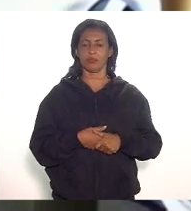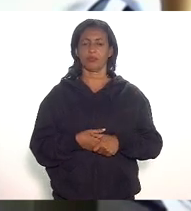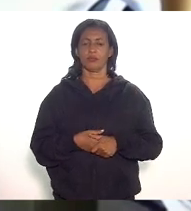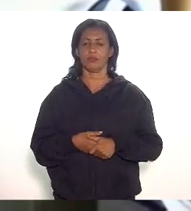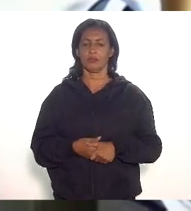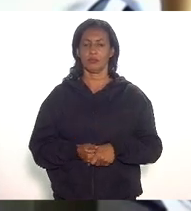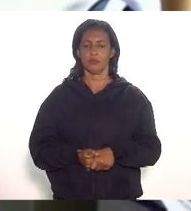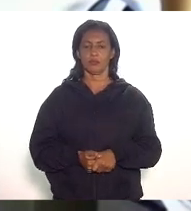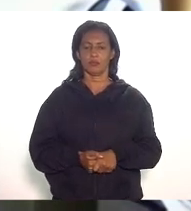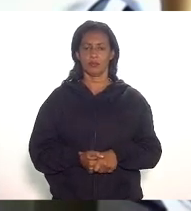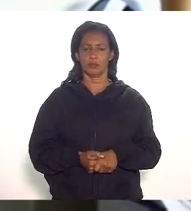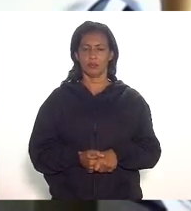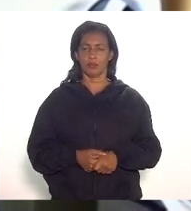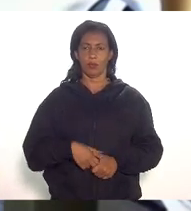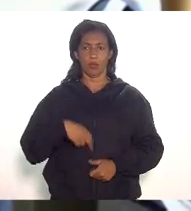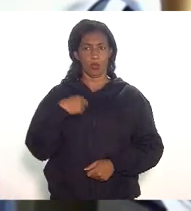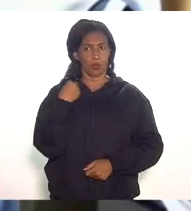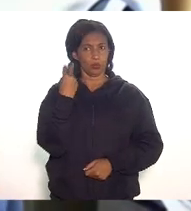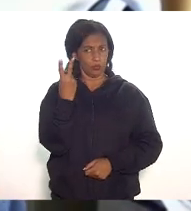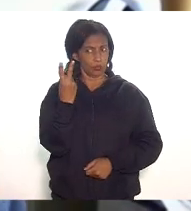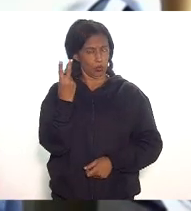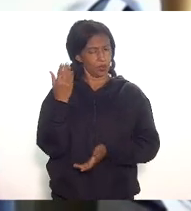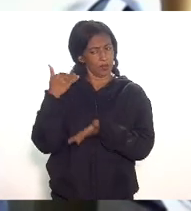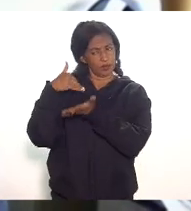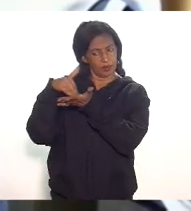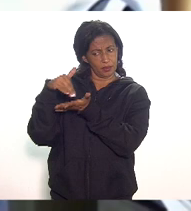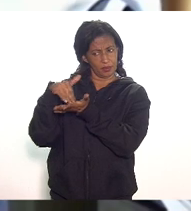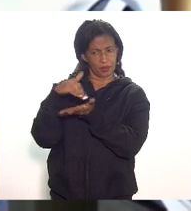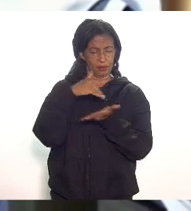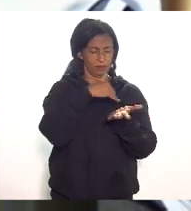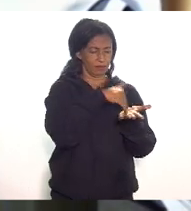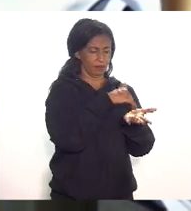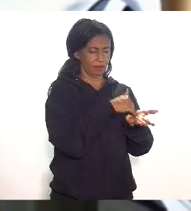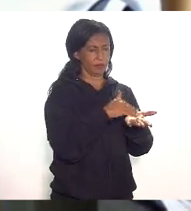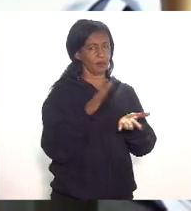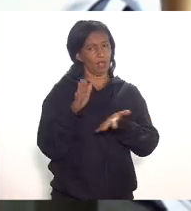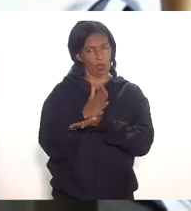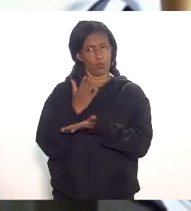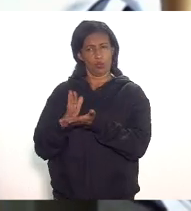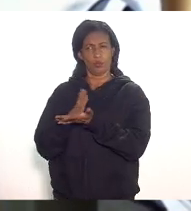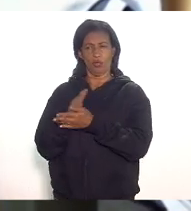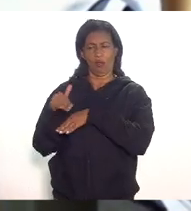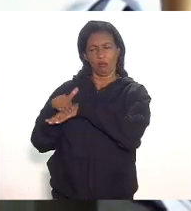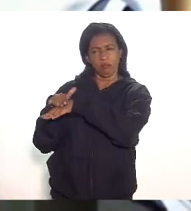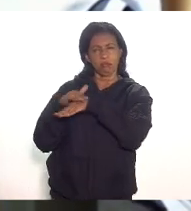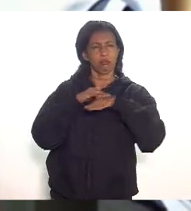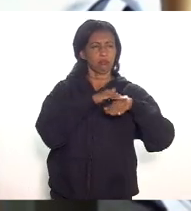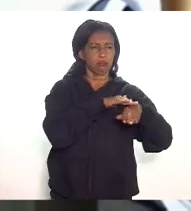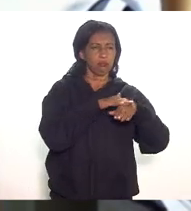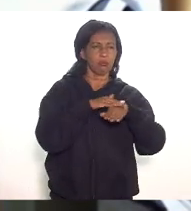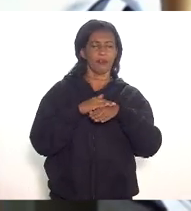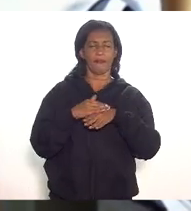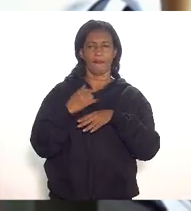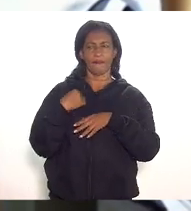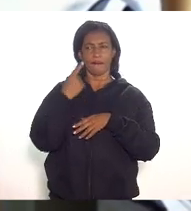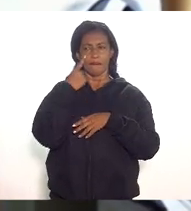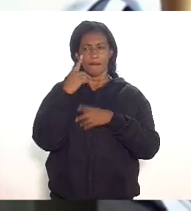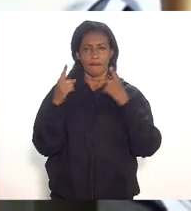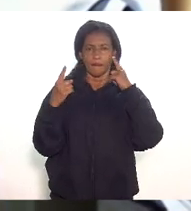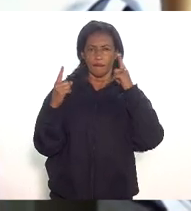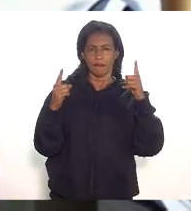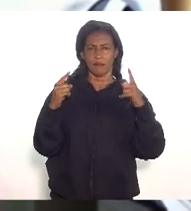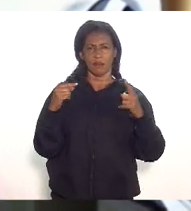dois secretários que eu já tive algumas conversas vi que já há